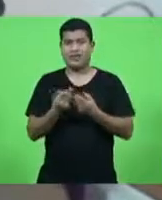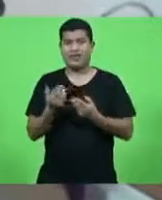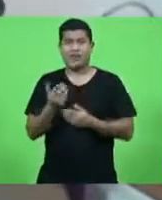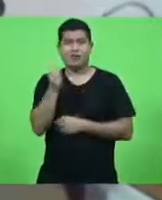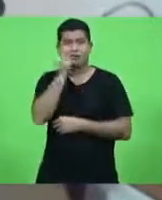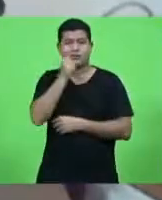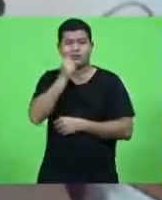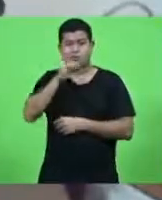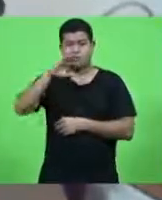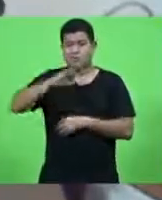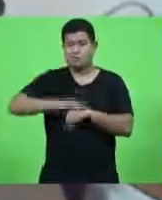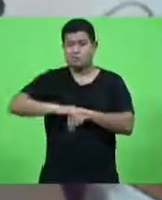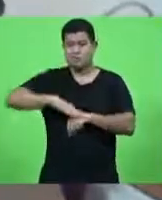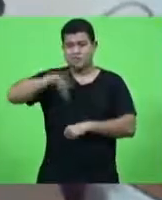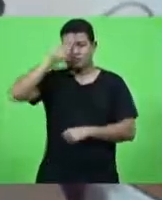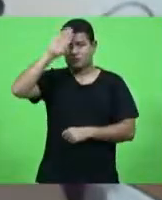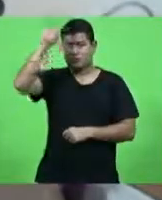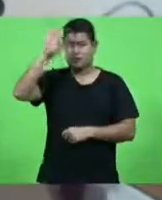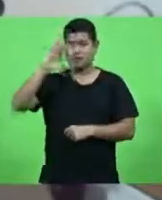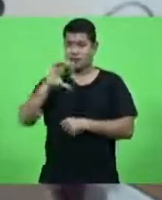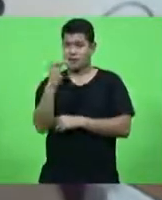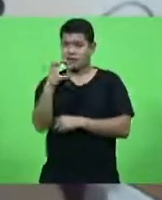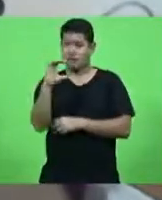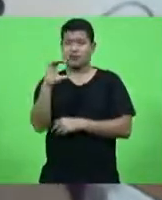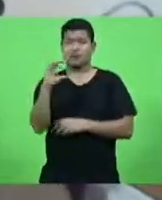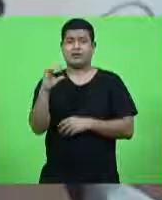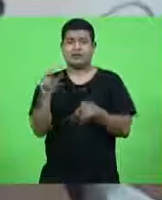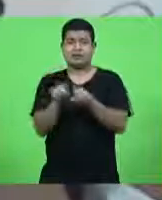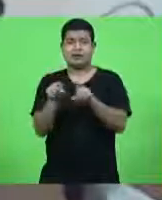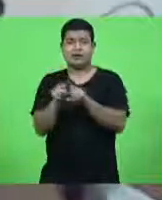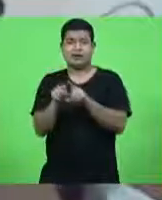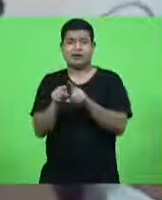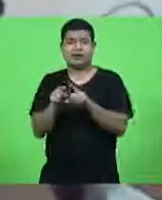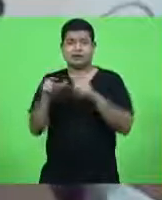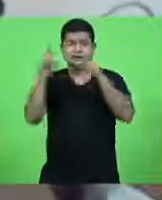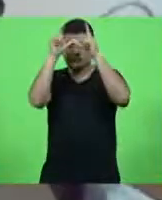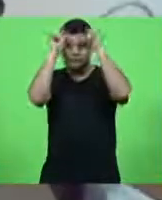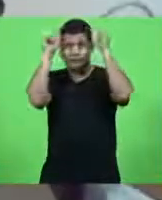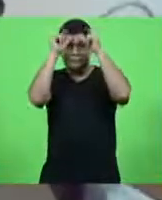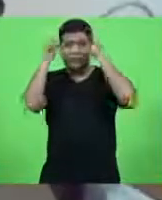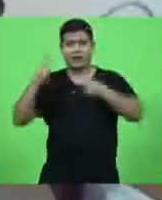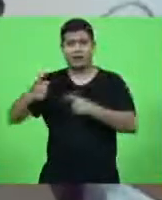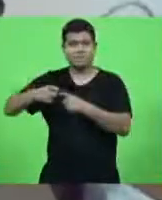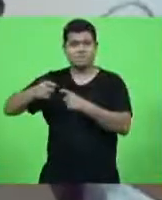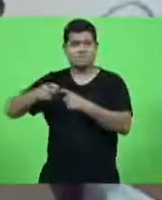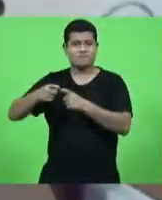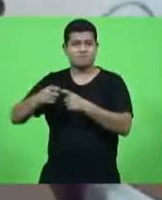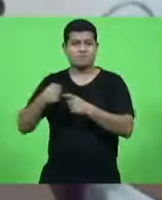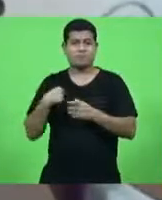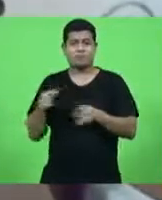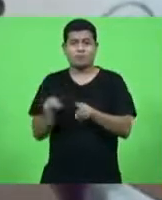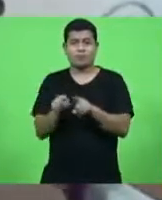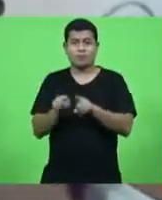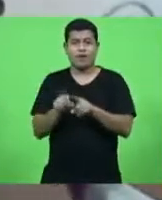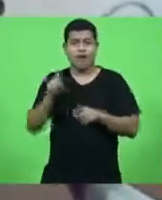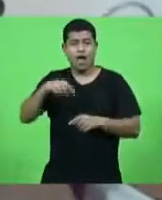Brasil, incluindo medicina e enfermagem. também são maioria na linha de frente da saúde,